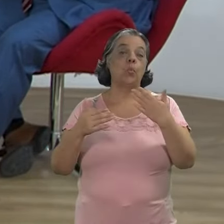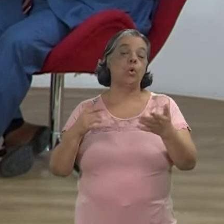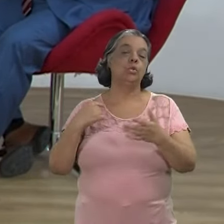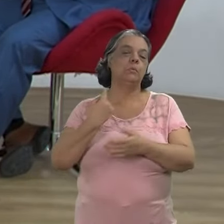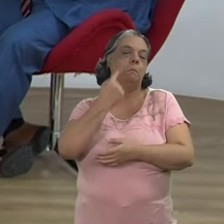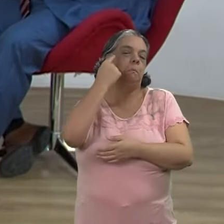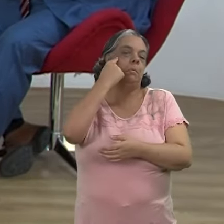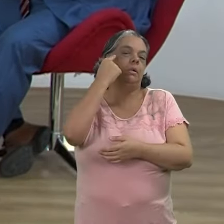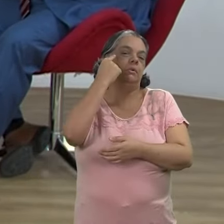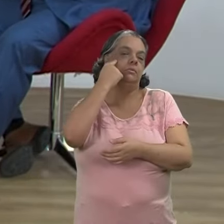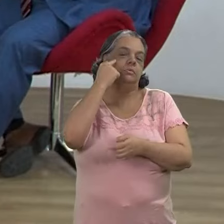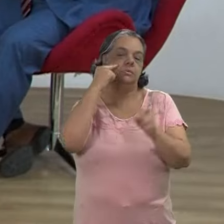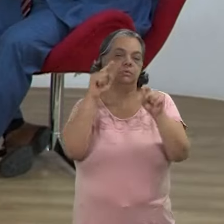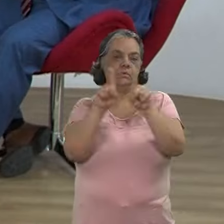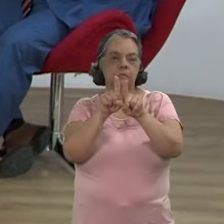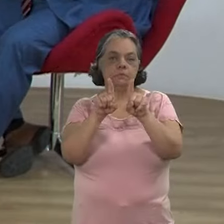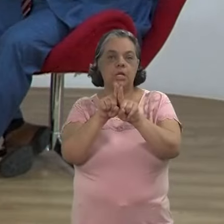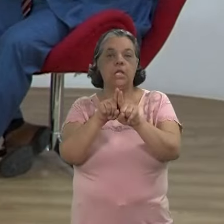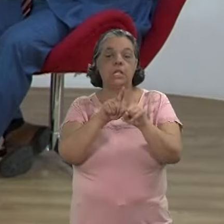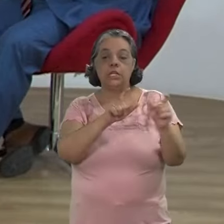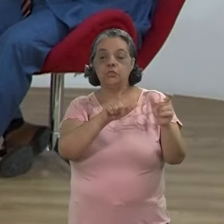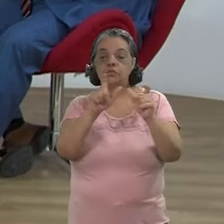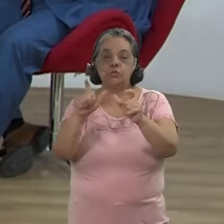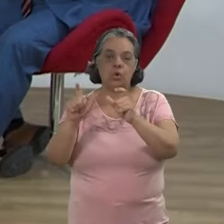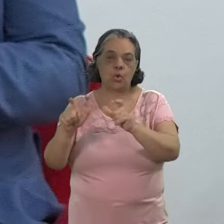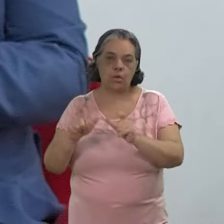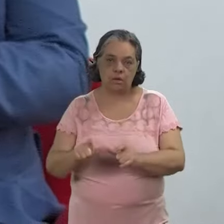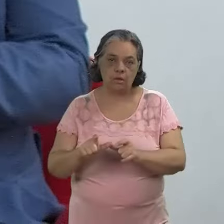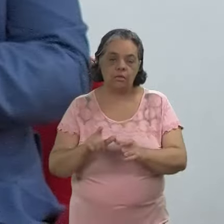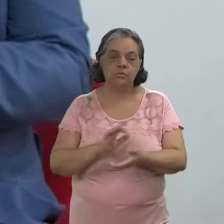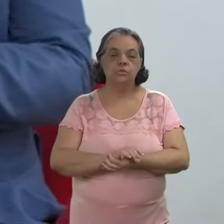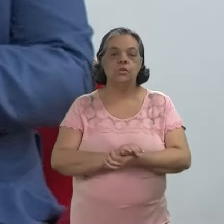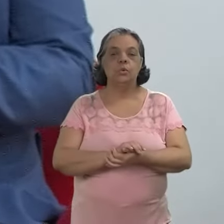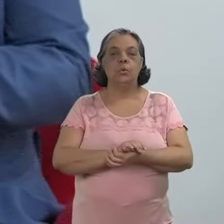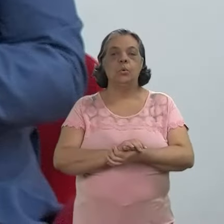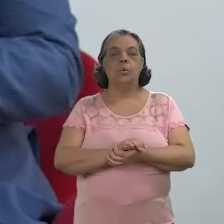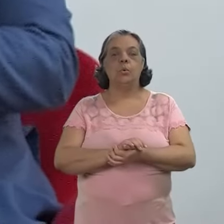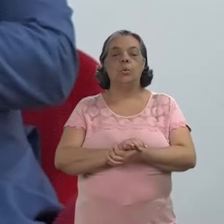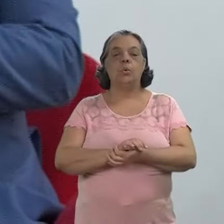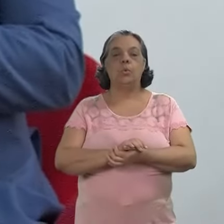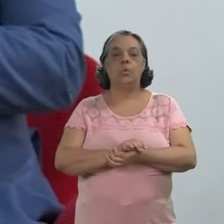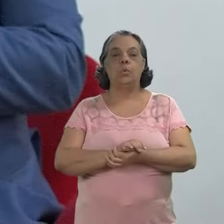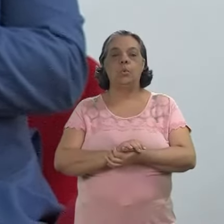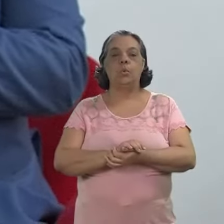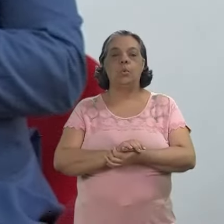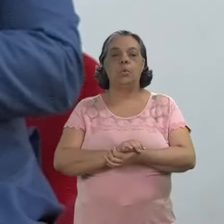quando a gente pensa nesses espaços como a